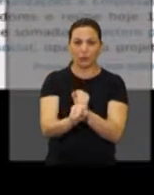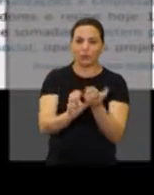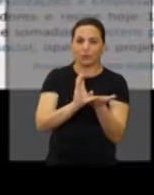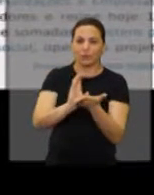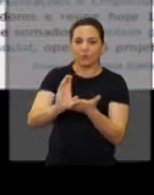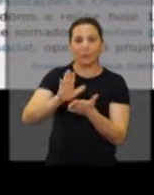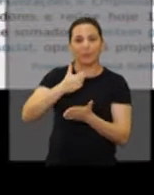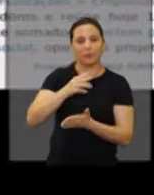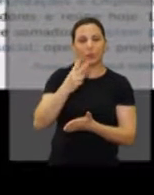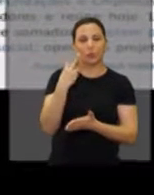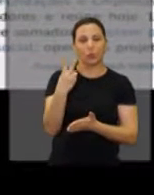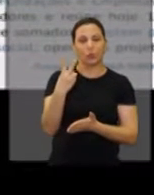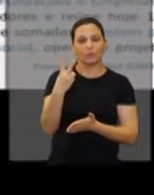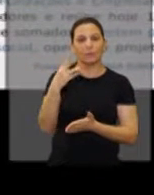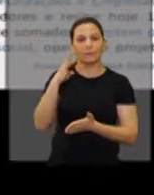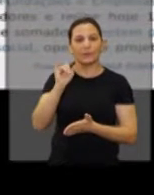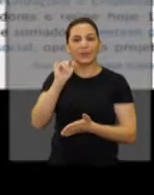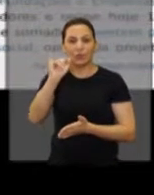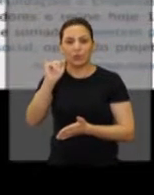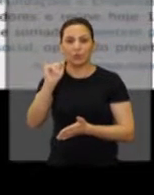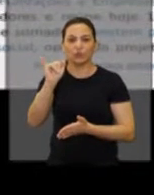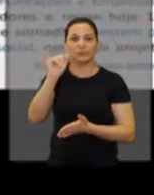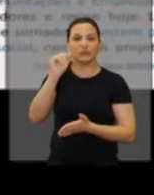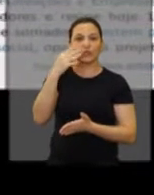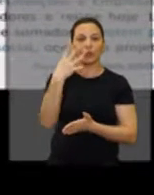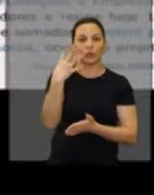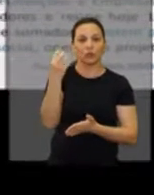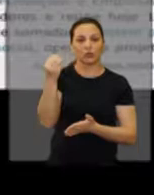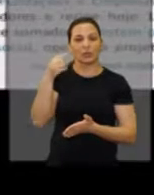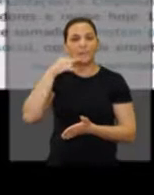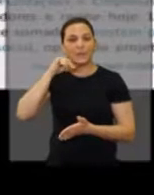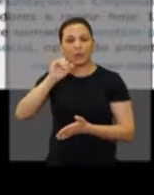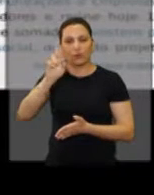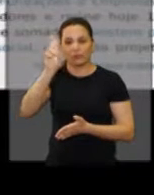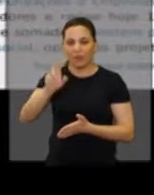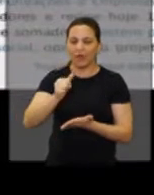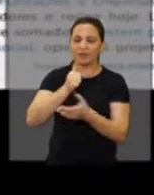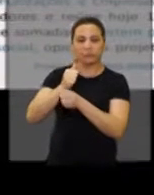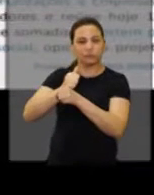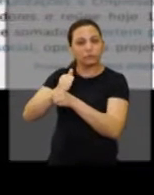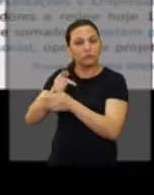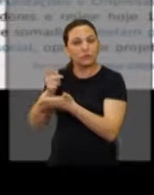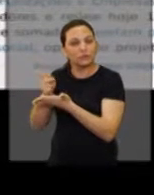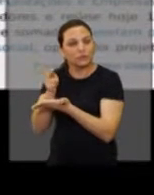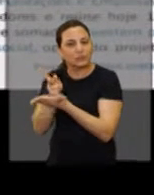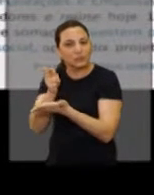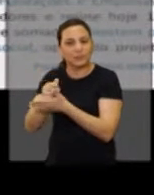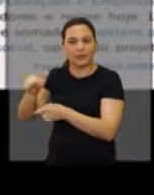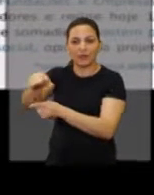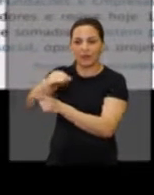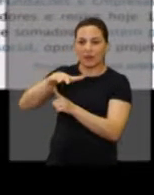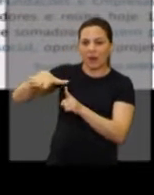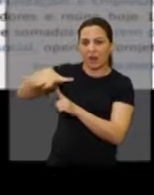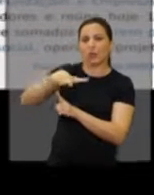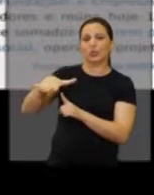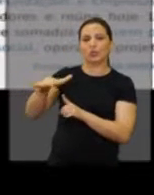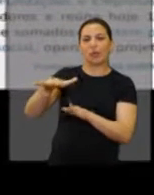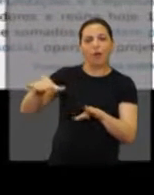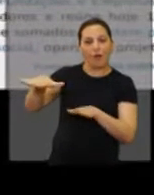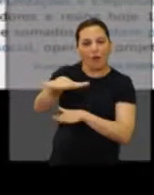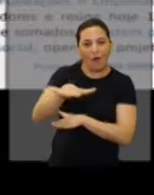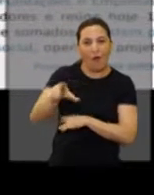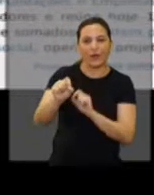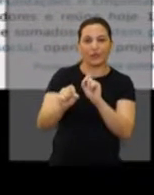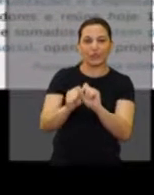somados, investem por volta de R$ 2,4 bilhões ao ano na área social. E nós